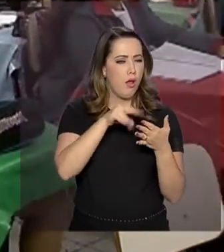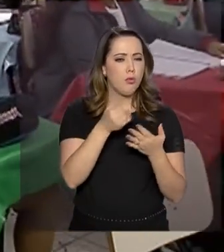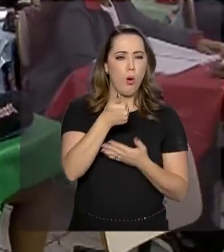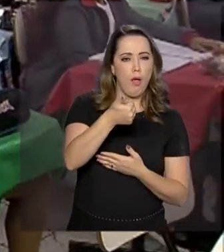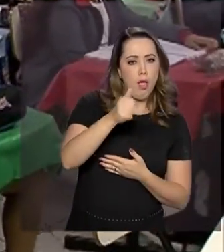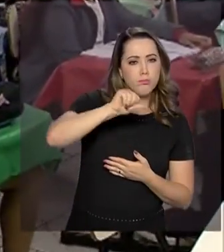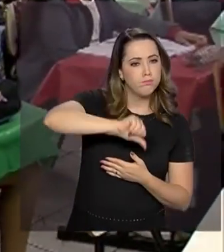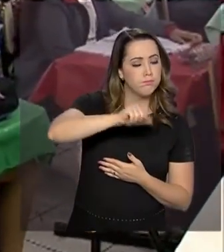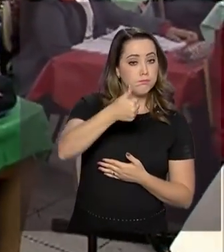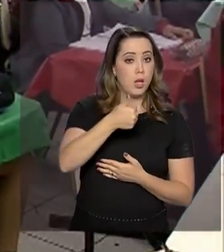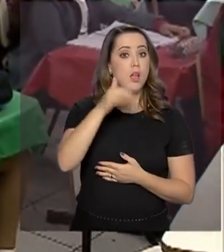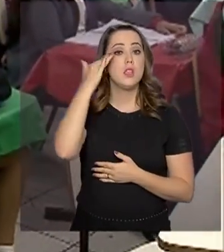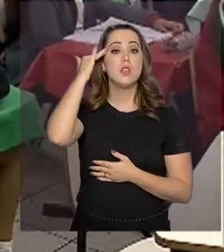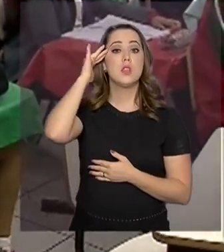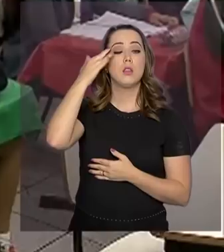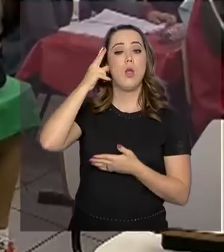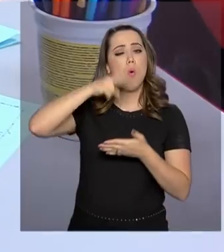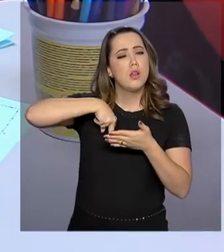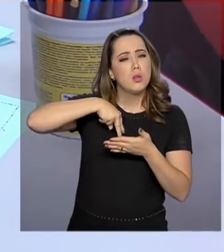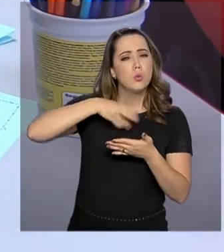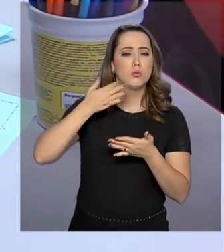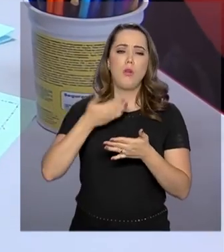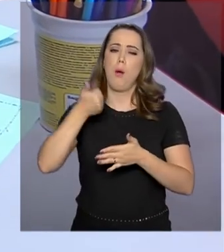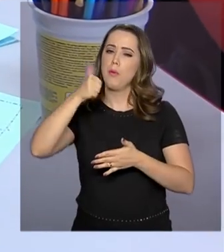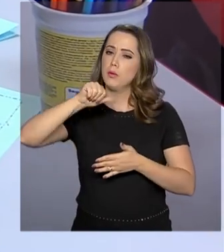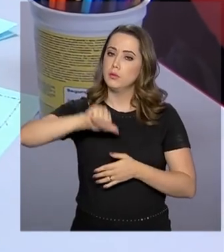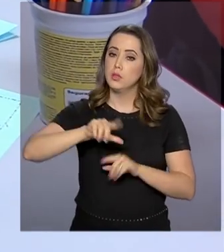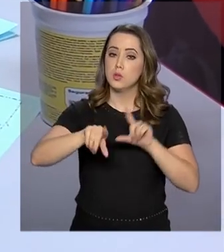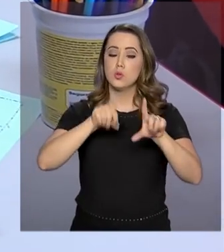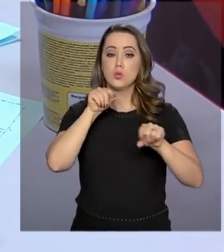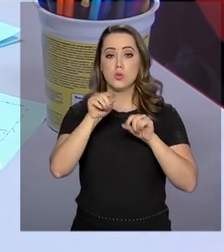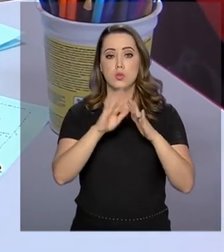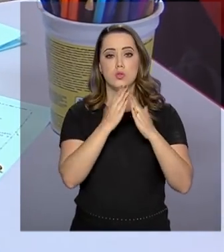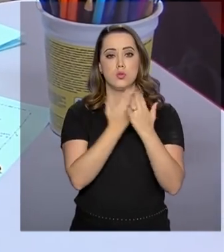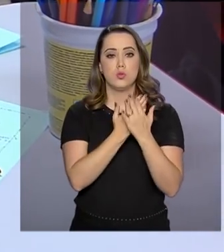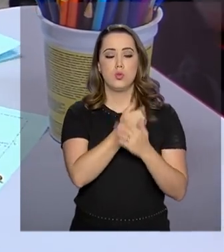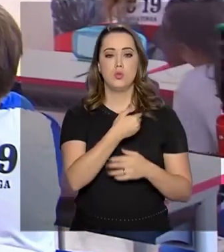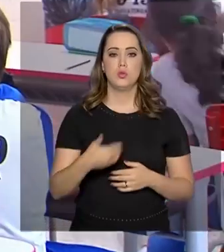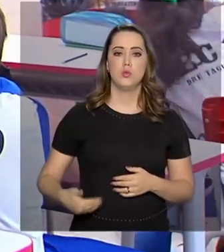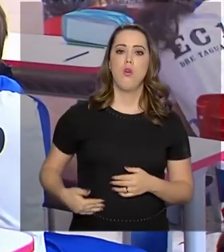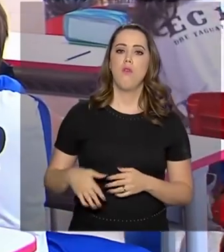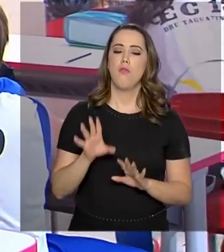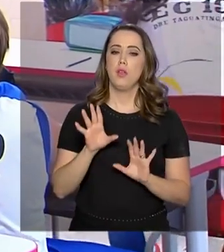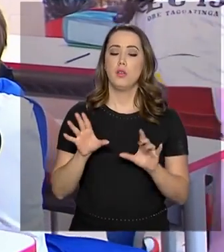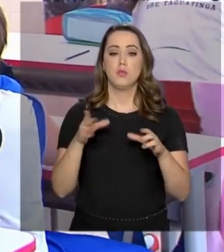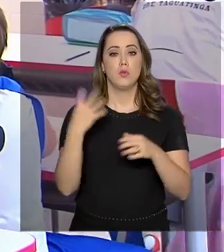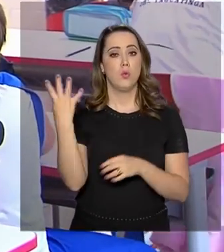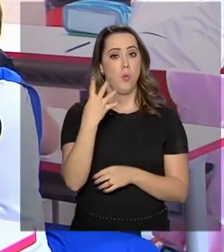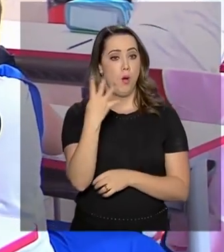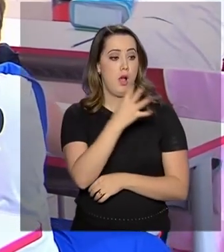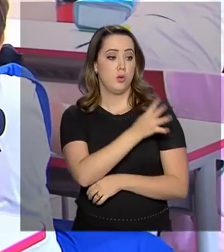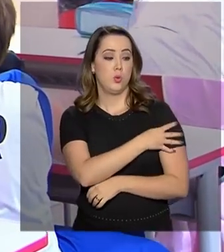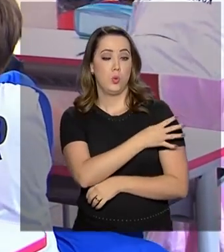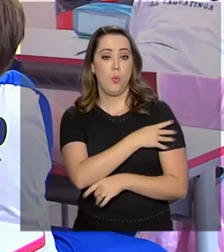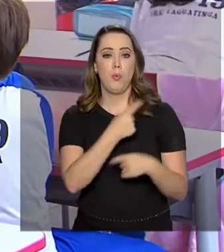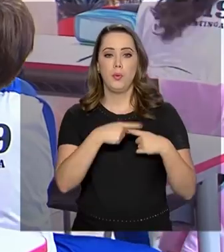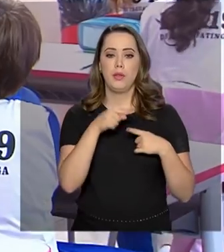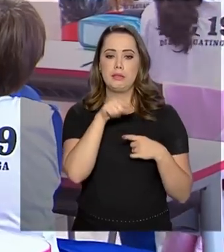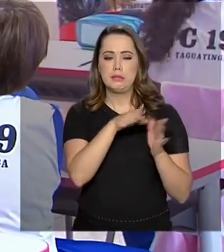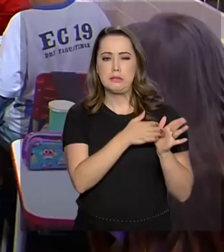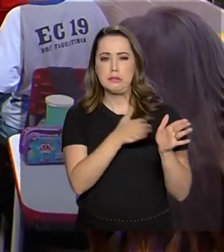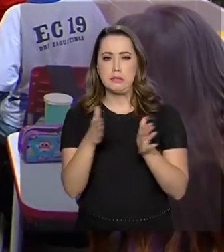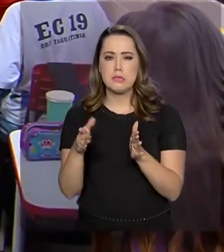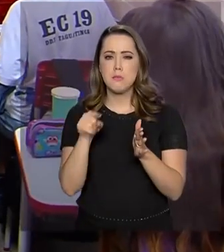alunos de escolas públicas e privadas, que serão selecionadas por amostragem. O quarto ano foi escolhido porque é nesta